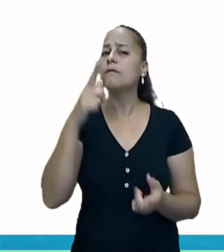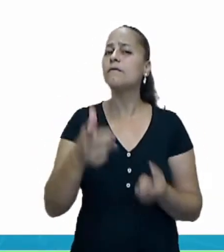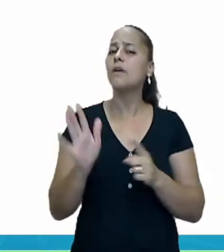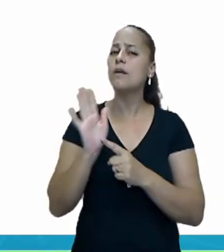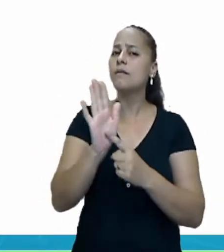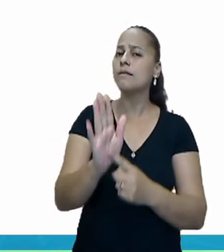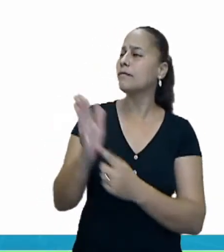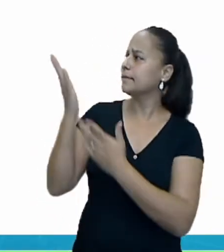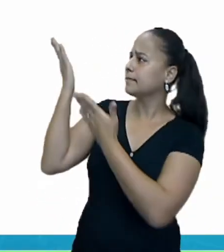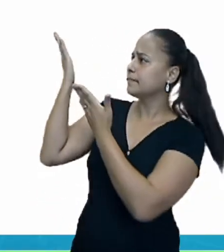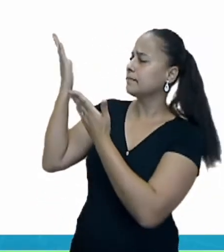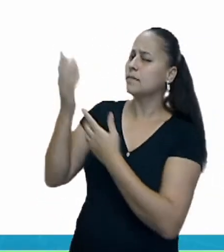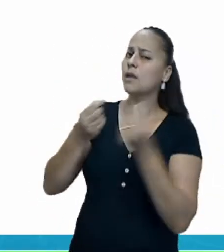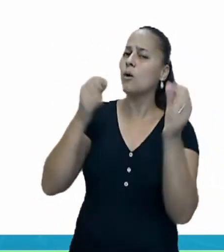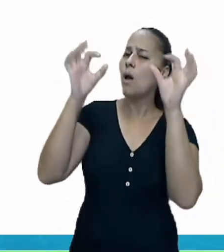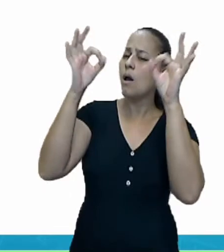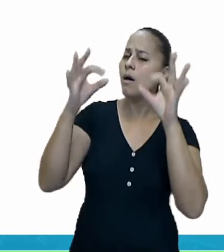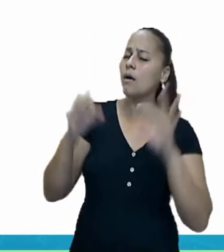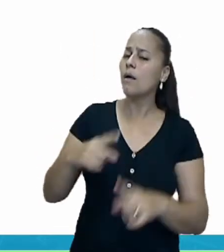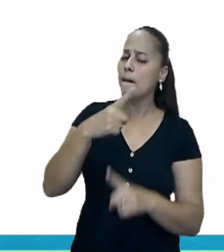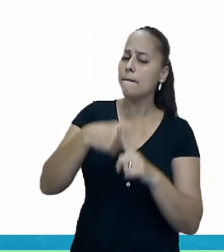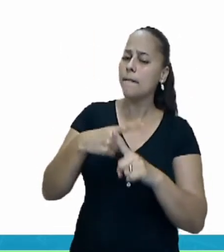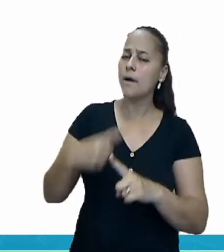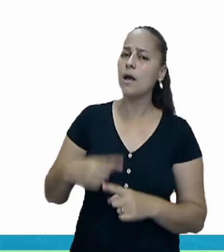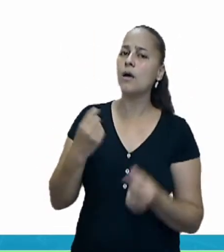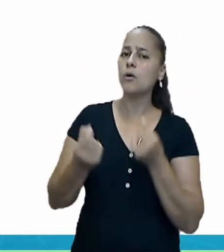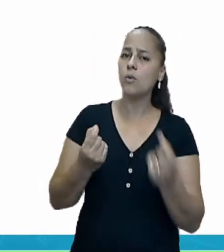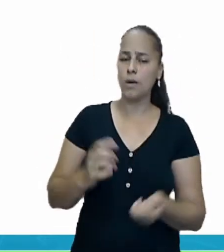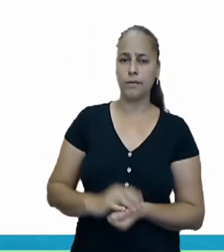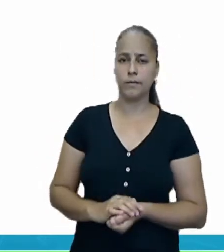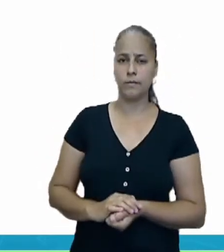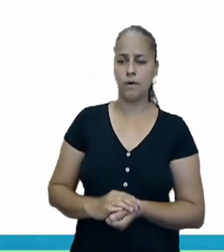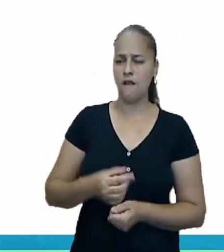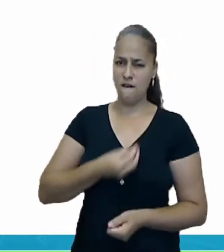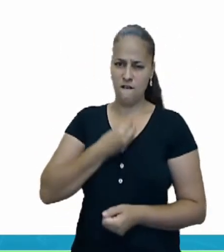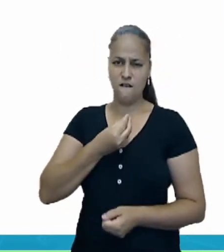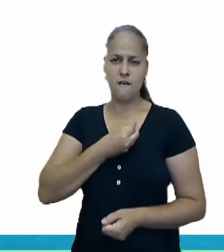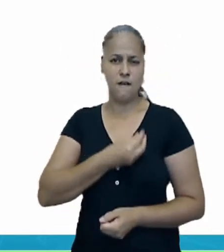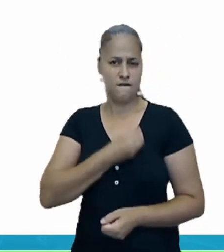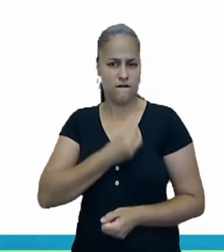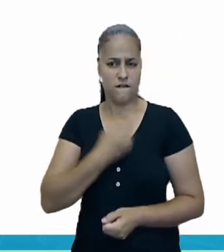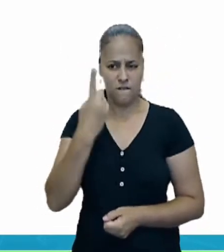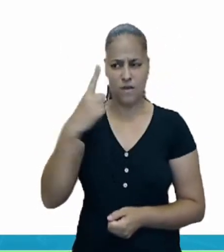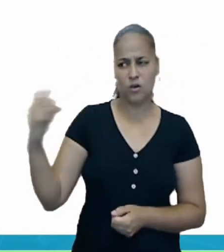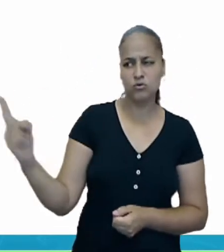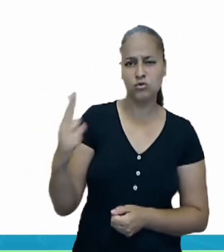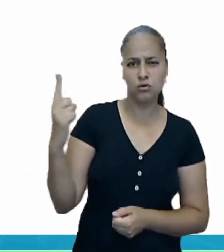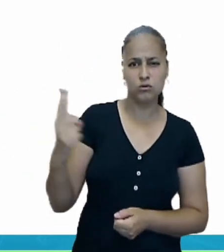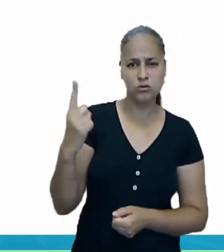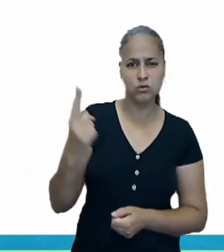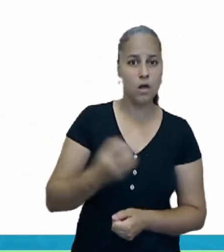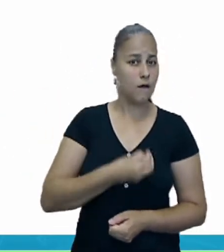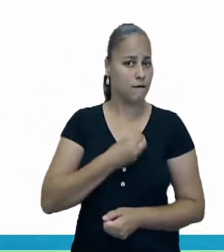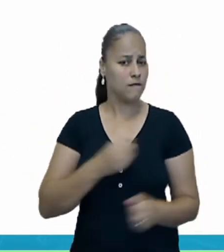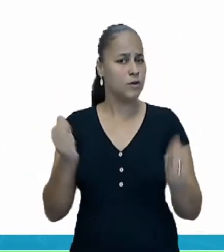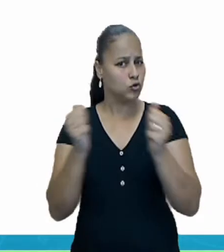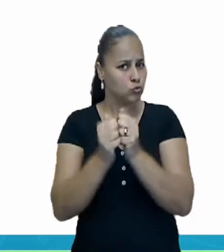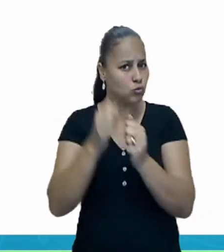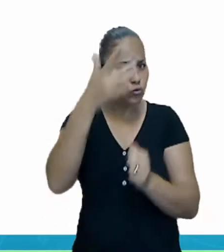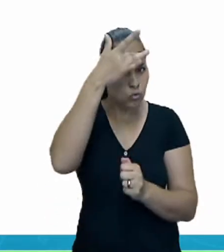vamos ver as opções que nós temos. Moram sozinhos, vivem junto com as pessoas,